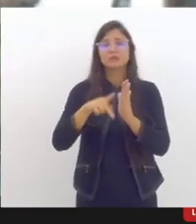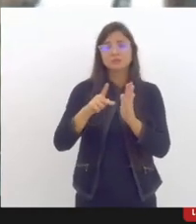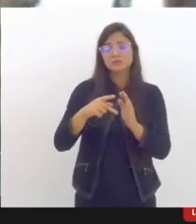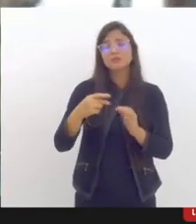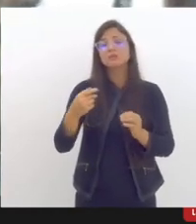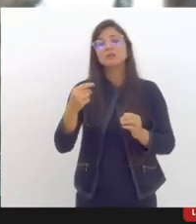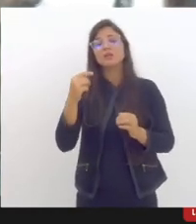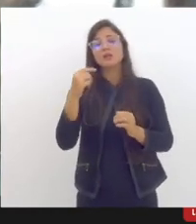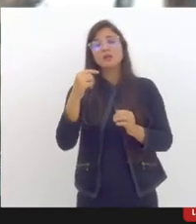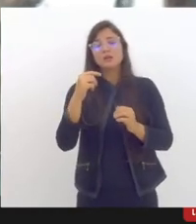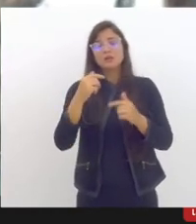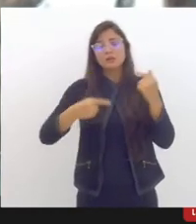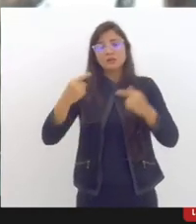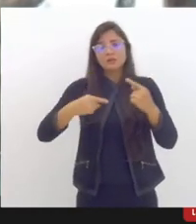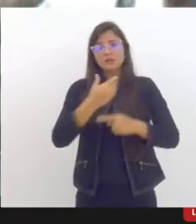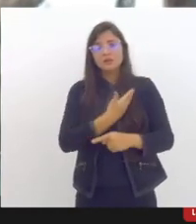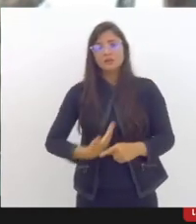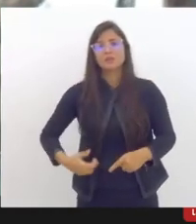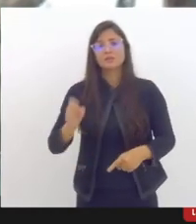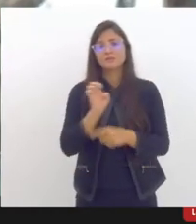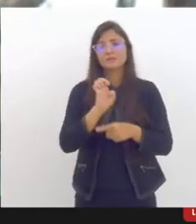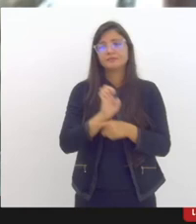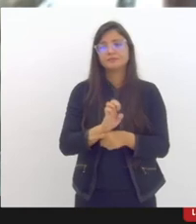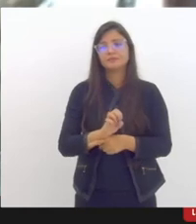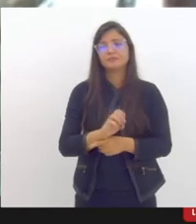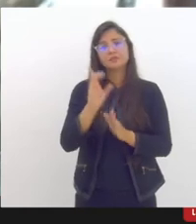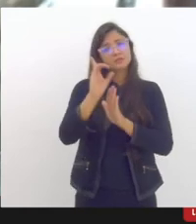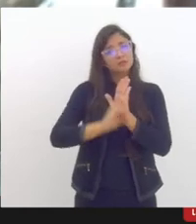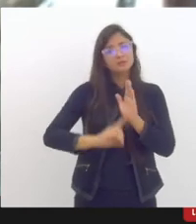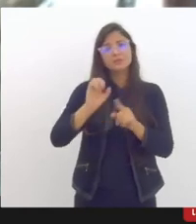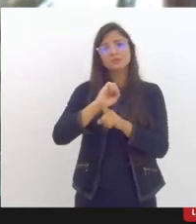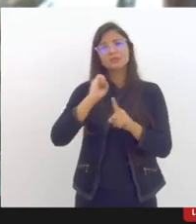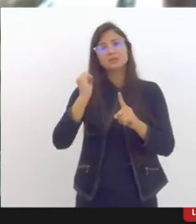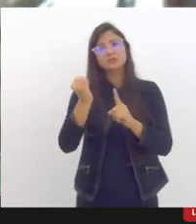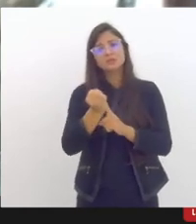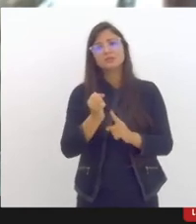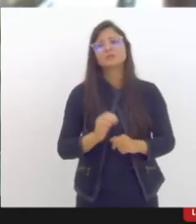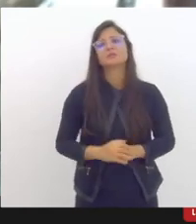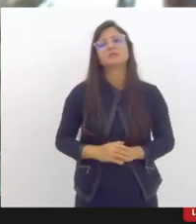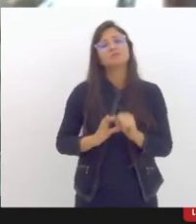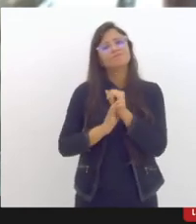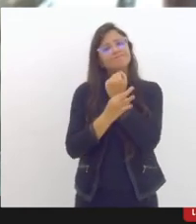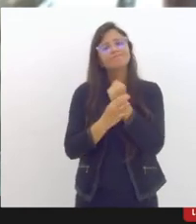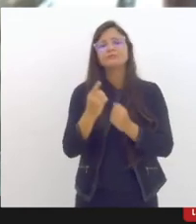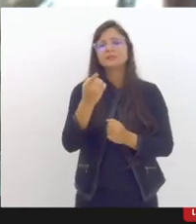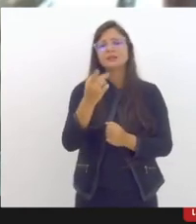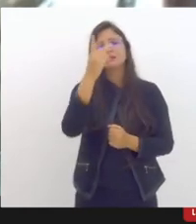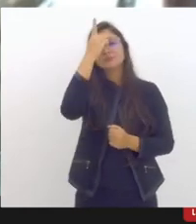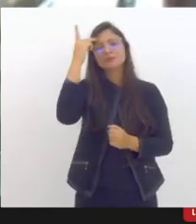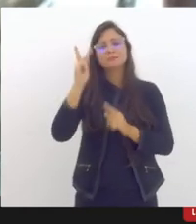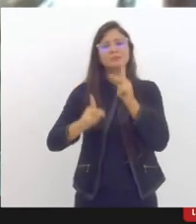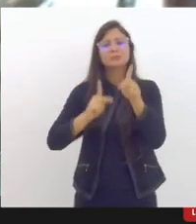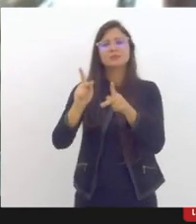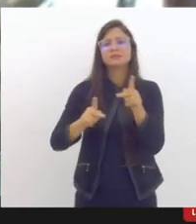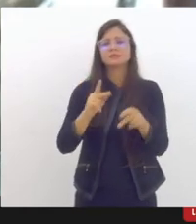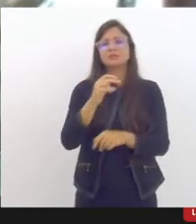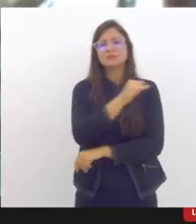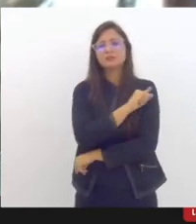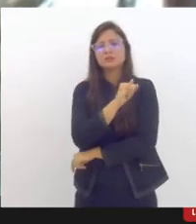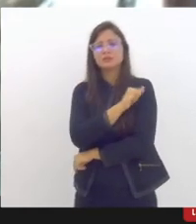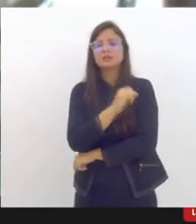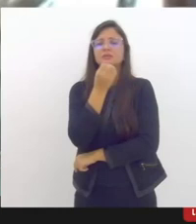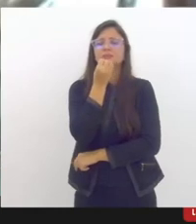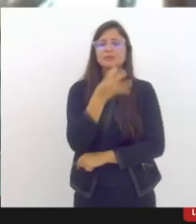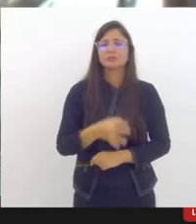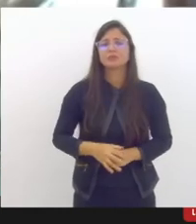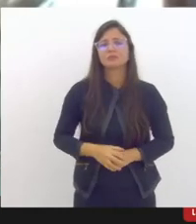ou seja um direito social garantido institucionalmente a população do estado do Rio de Janeiro e em conformidade com a